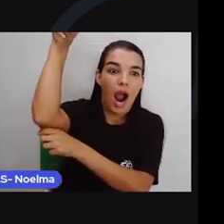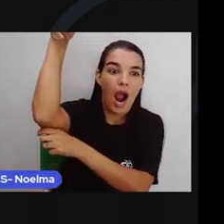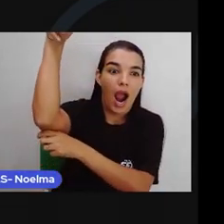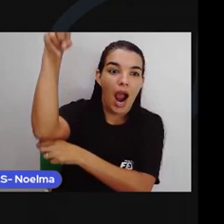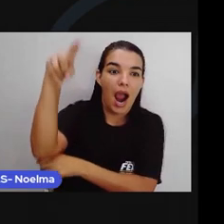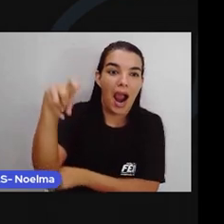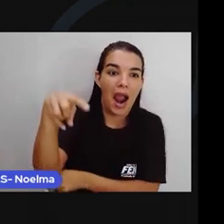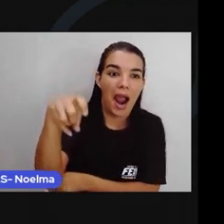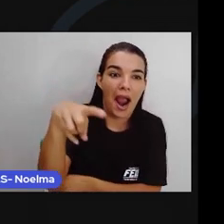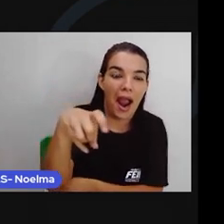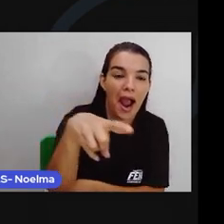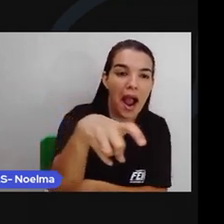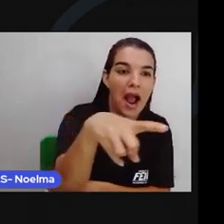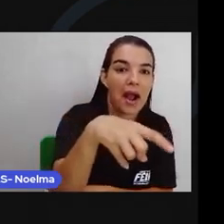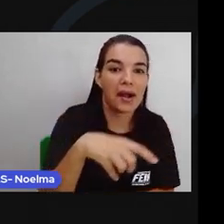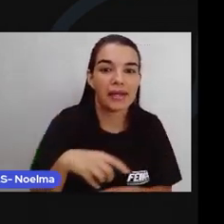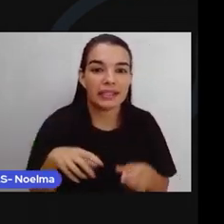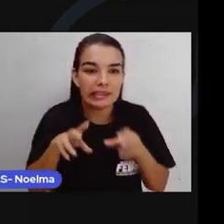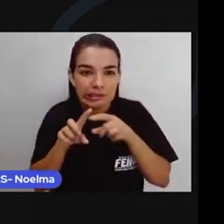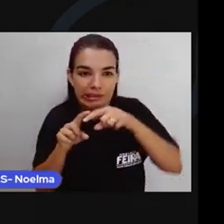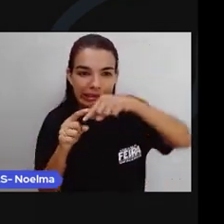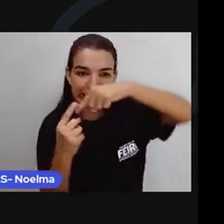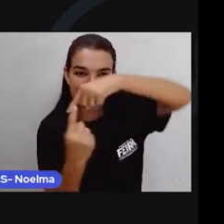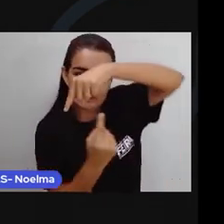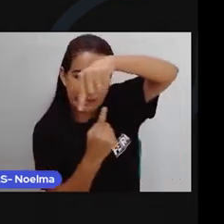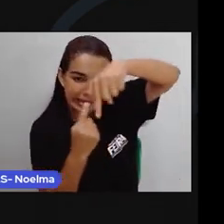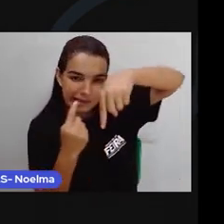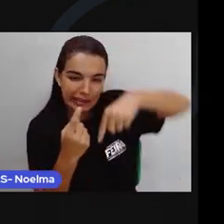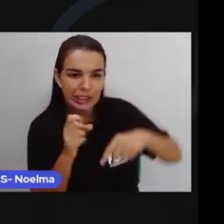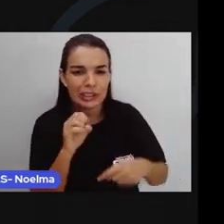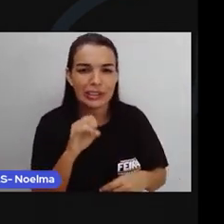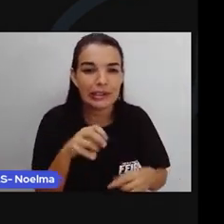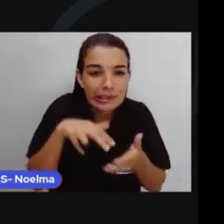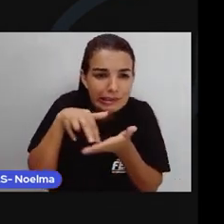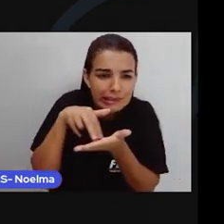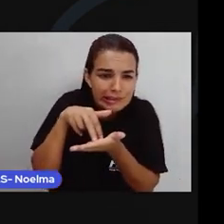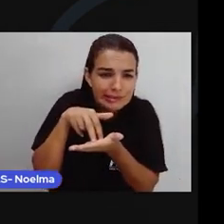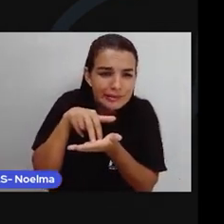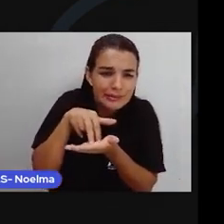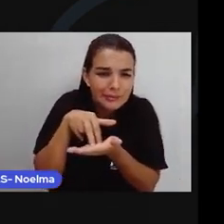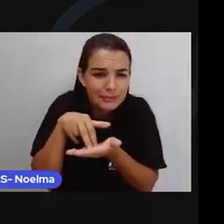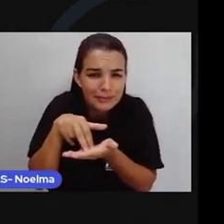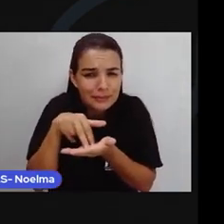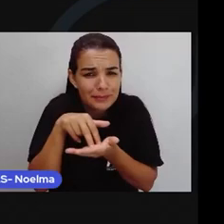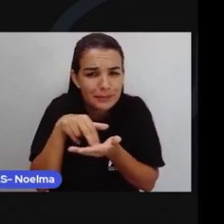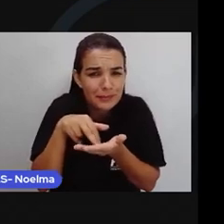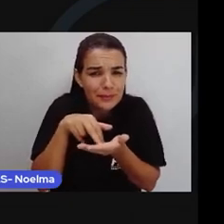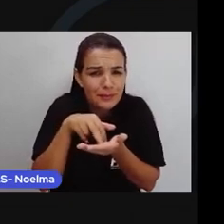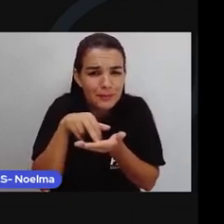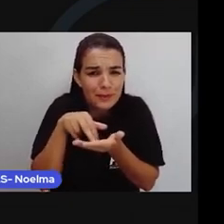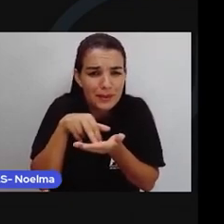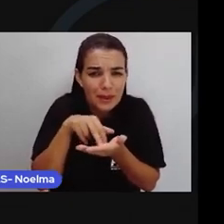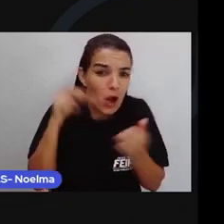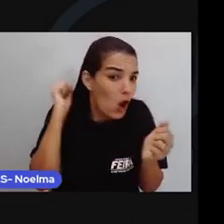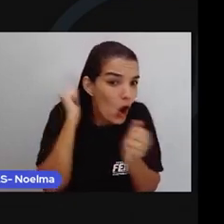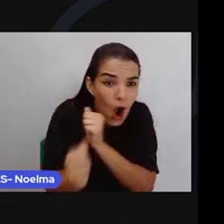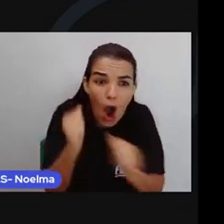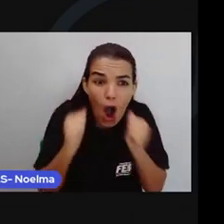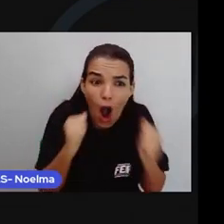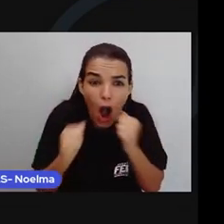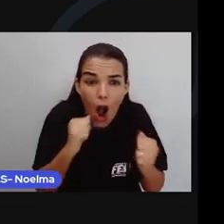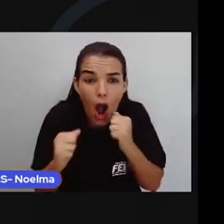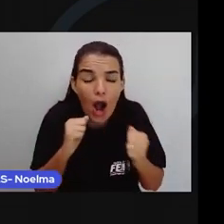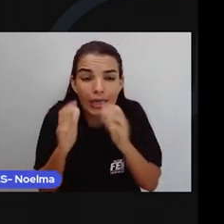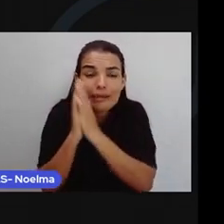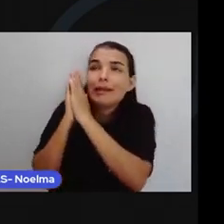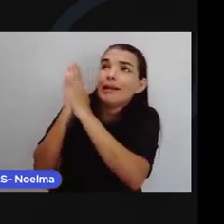A vontade era de sair dali voando Mas as pernas não obedeciam Corre, Gumerino Cruz, credo,